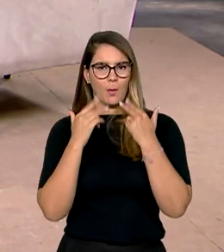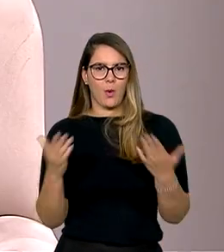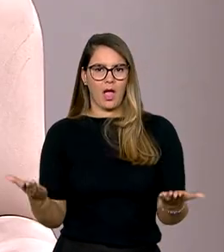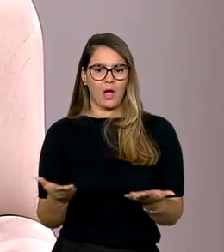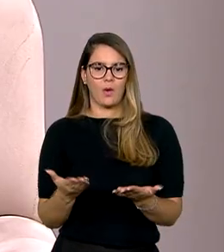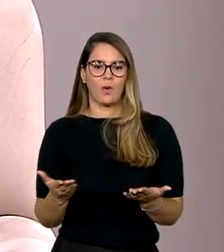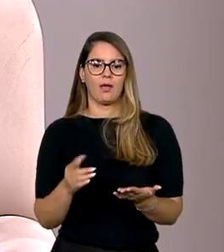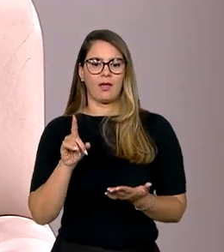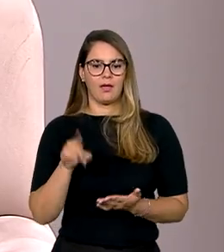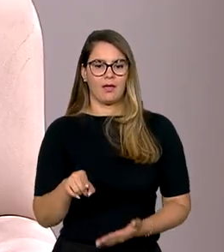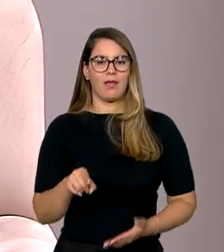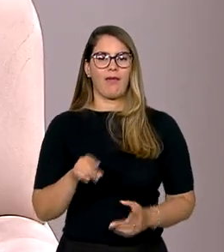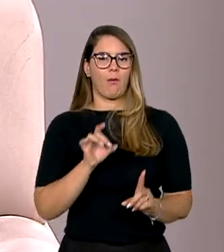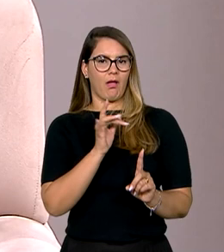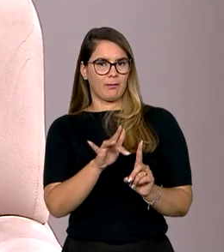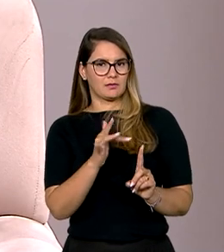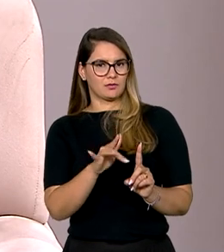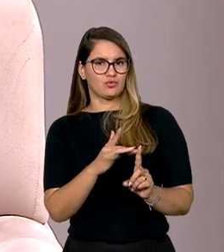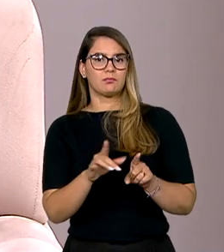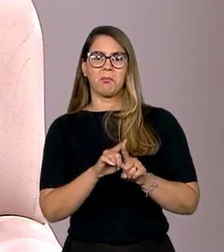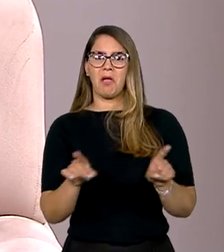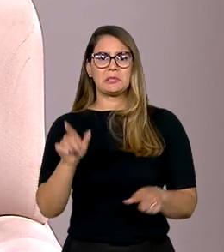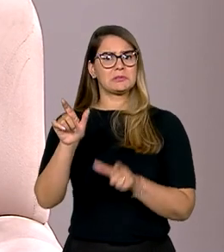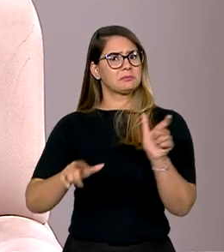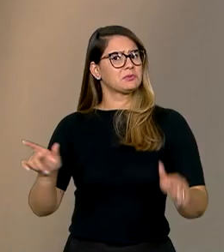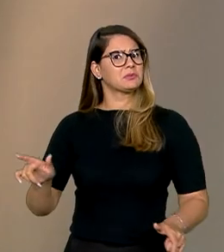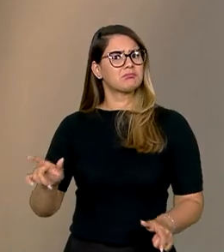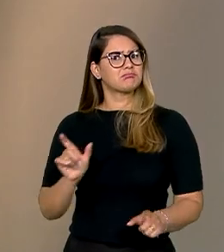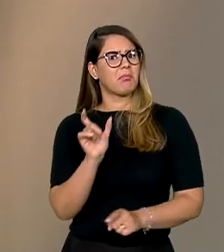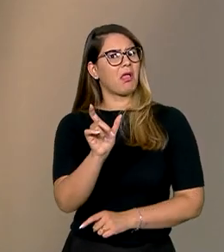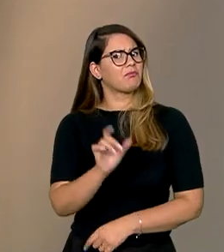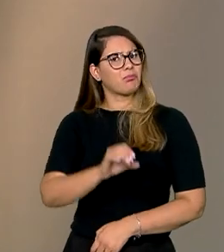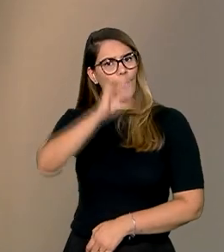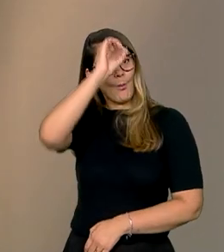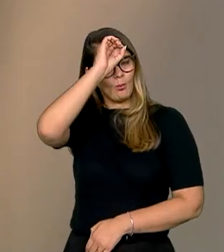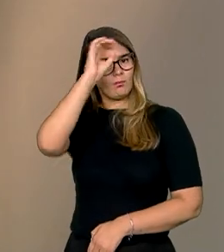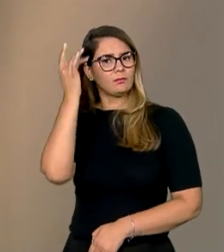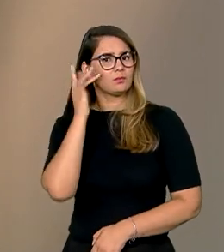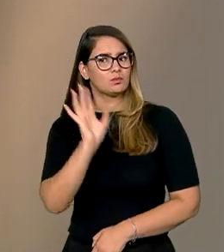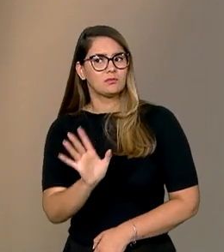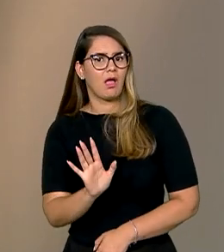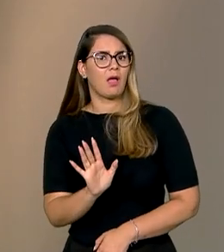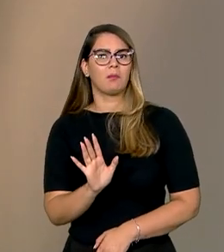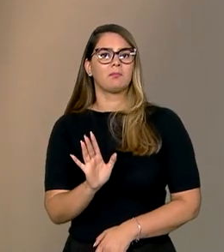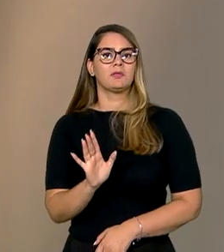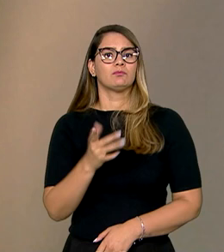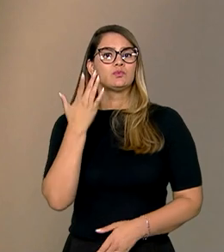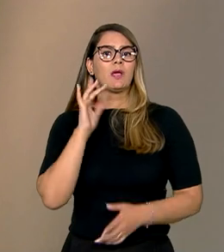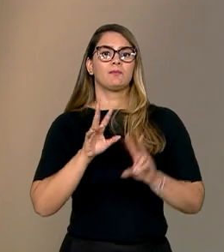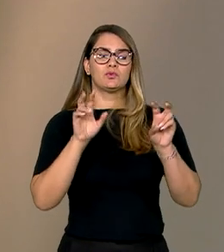felizmente, né, que é o capacitismo. Mas muita gente não faz ideia do que isso significa, talvez até por não ter noção do seu